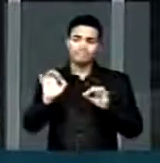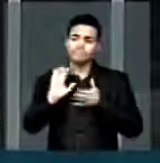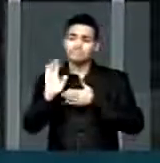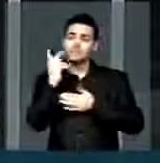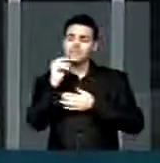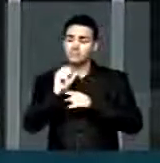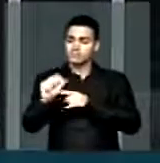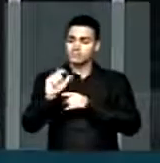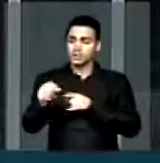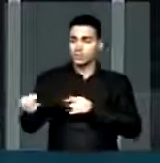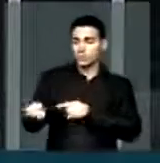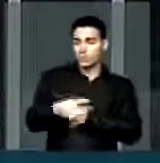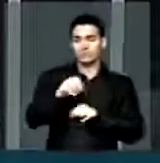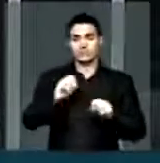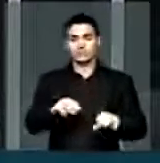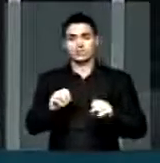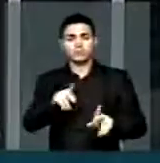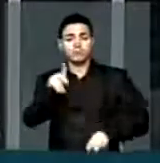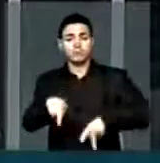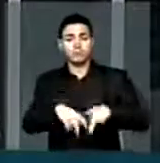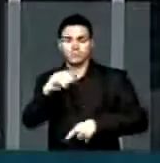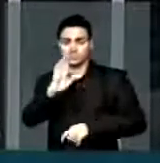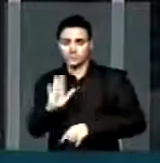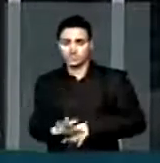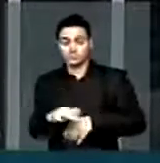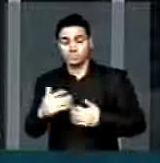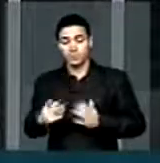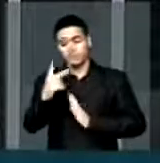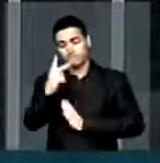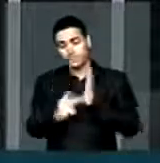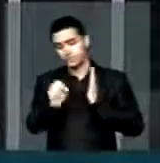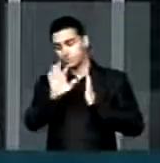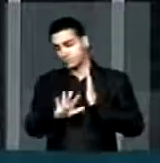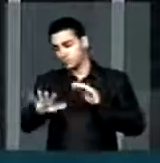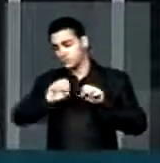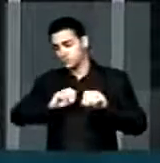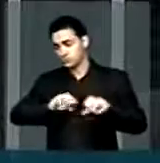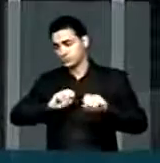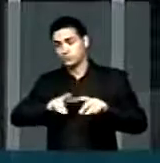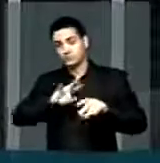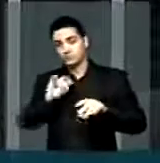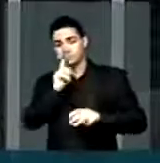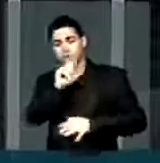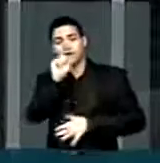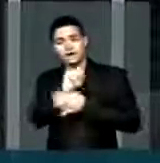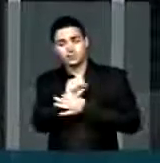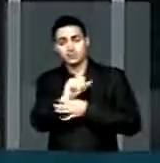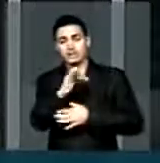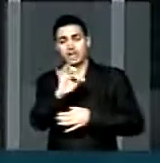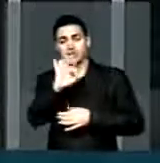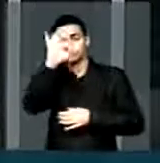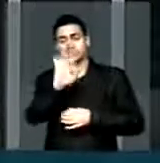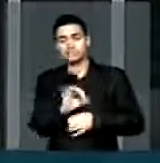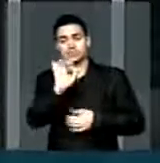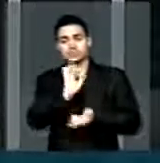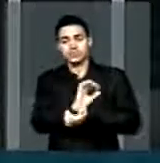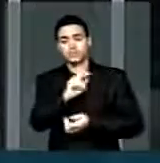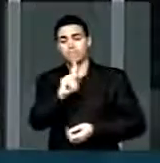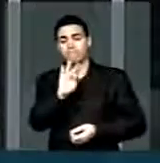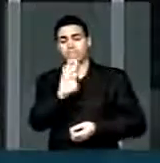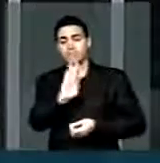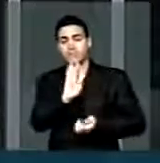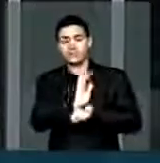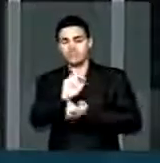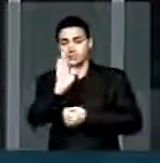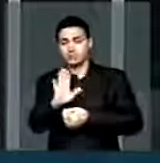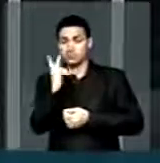financiar uma nova educação pública brasileira. E o Plano Nacional da Educação garantiu os 10% do PIB brasileiro